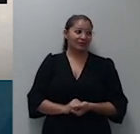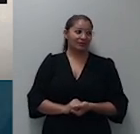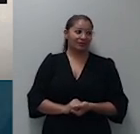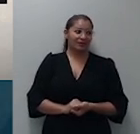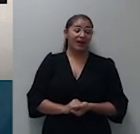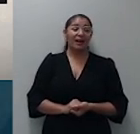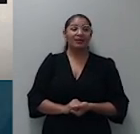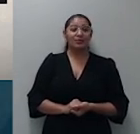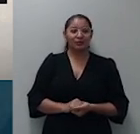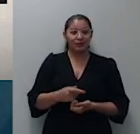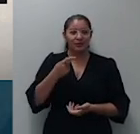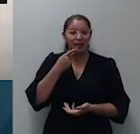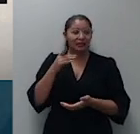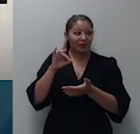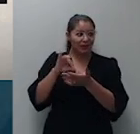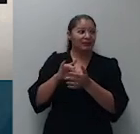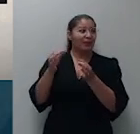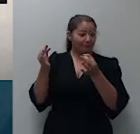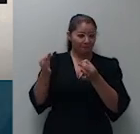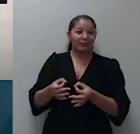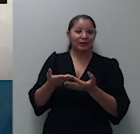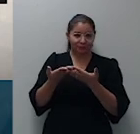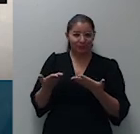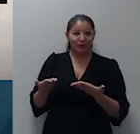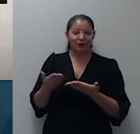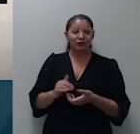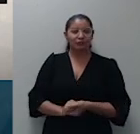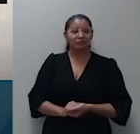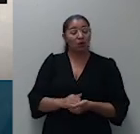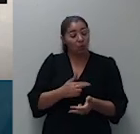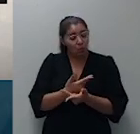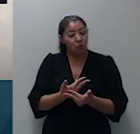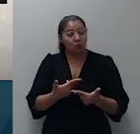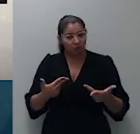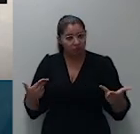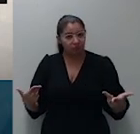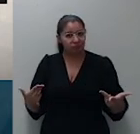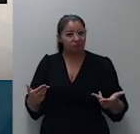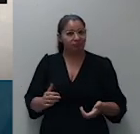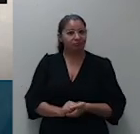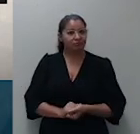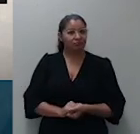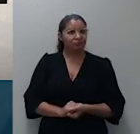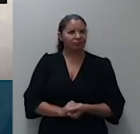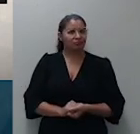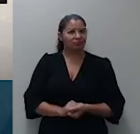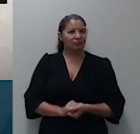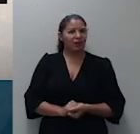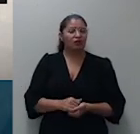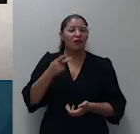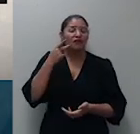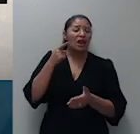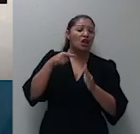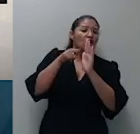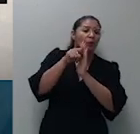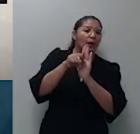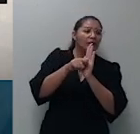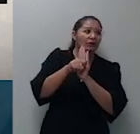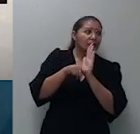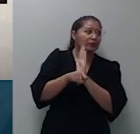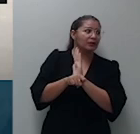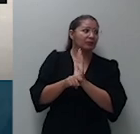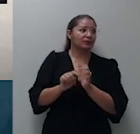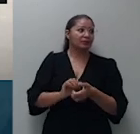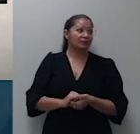por danos morais e materiais sucede que de outro lado Júlio Sérgio Freitas relatando semelhantes fatos